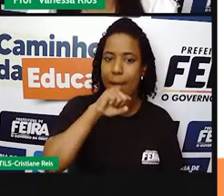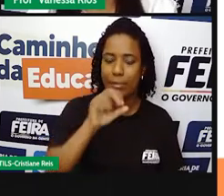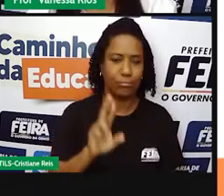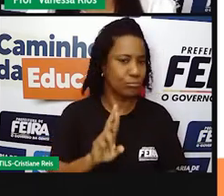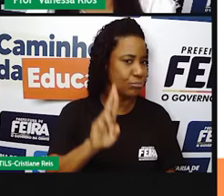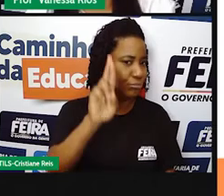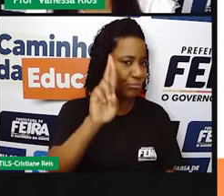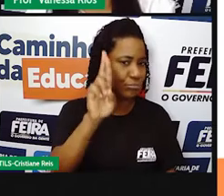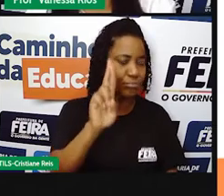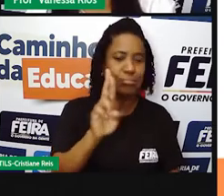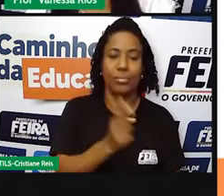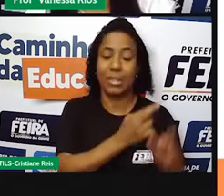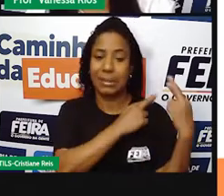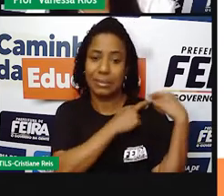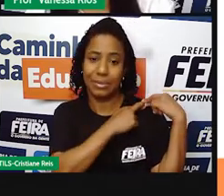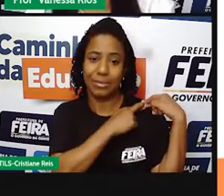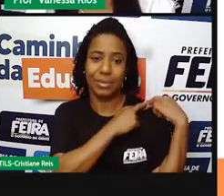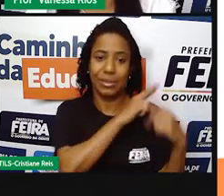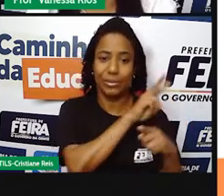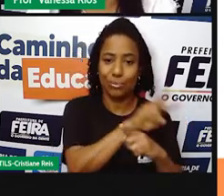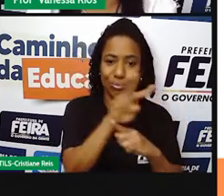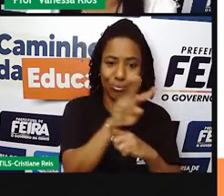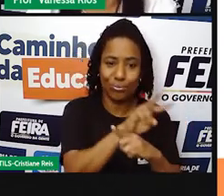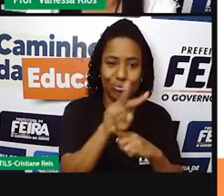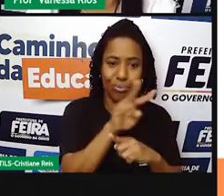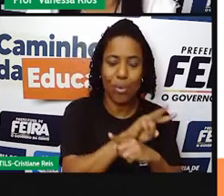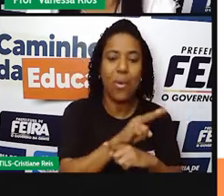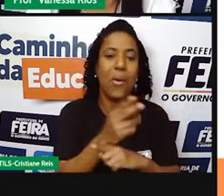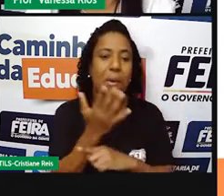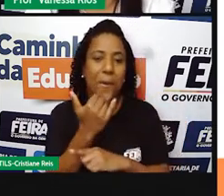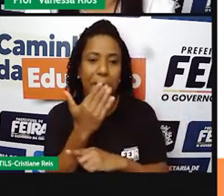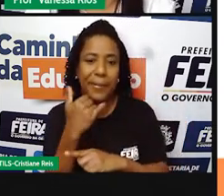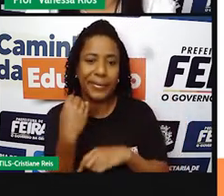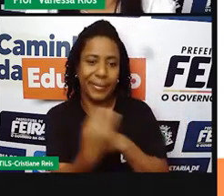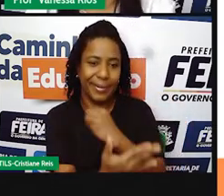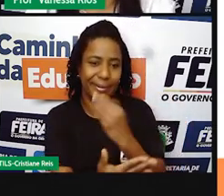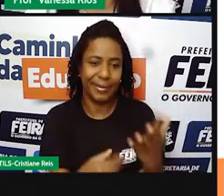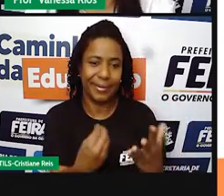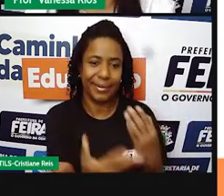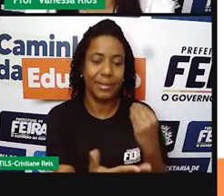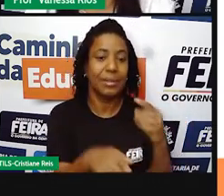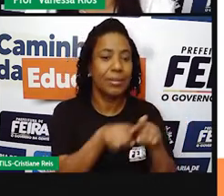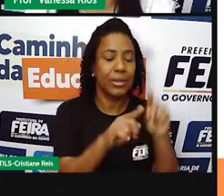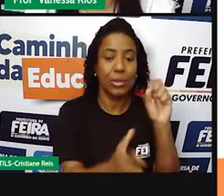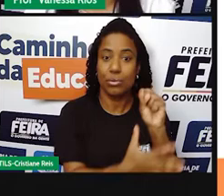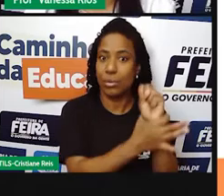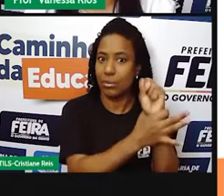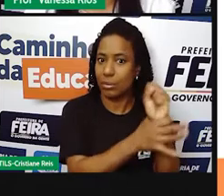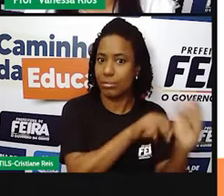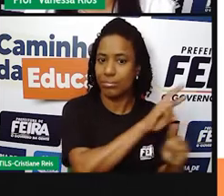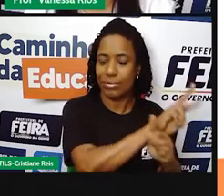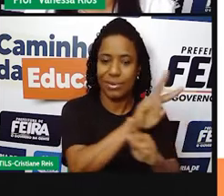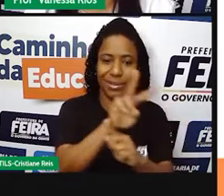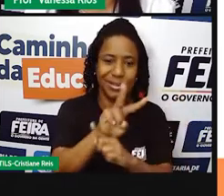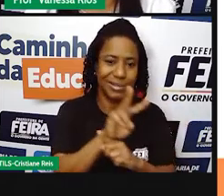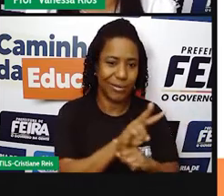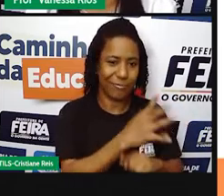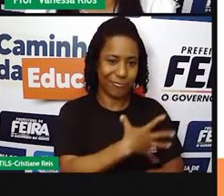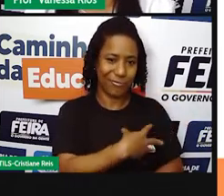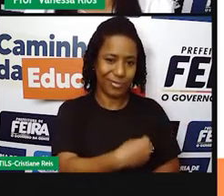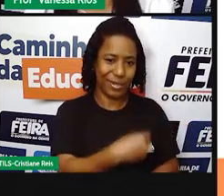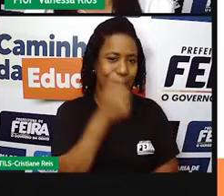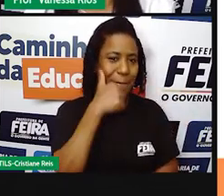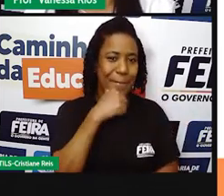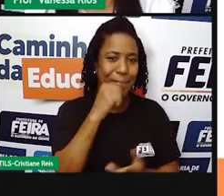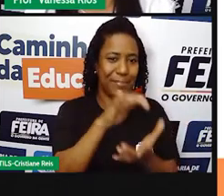responsabilidade adquirir alimentos e cuidar da segurança de seus filhos e também de sua esposa. Essa forma de